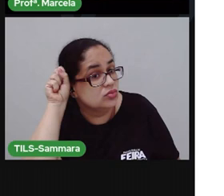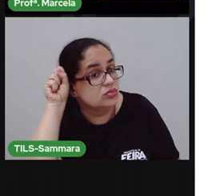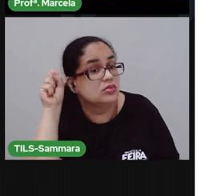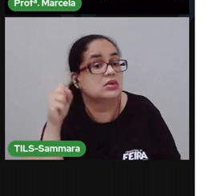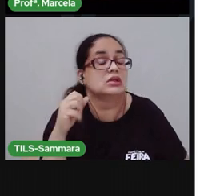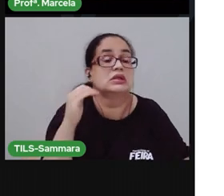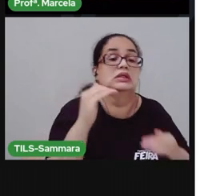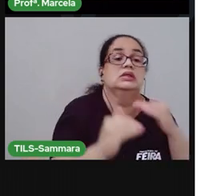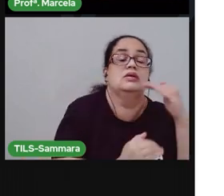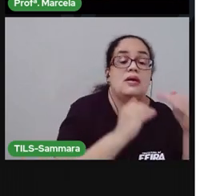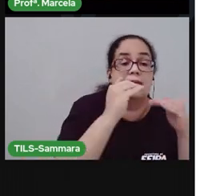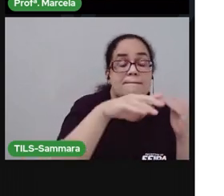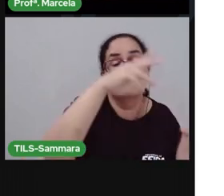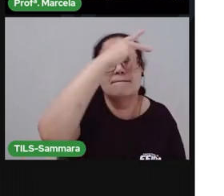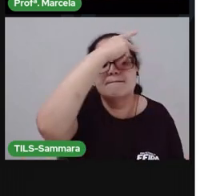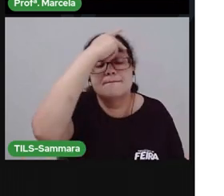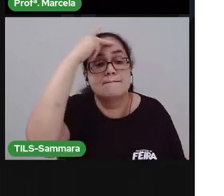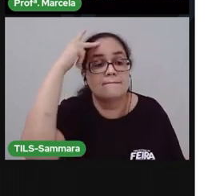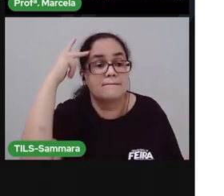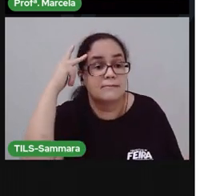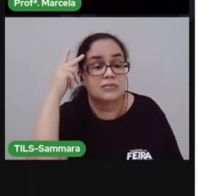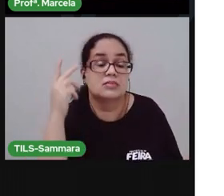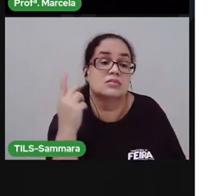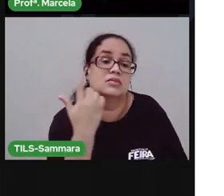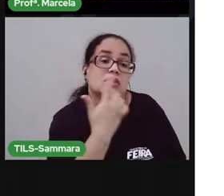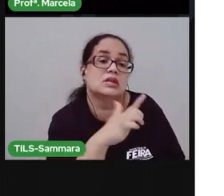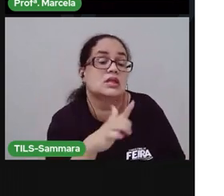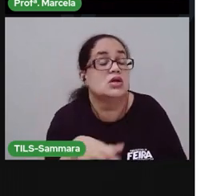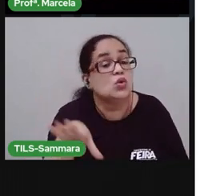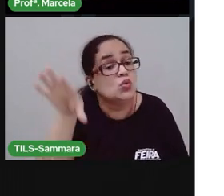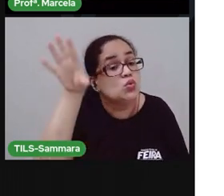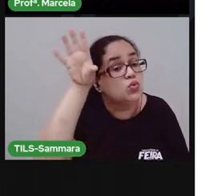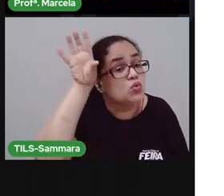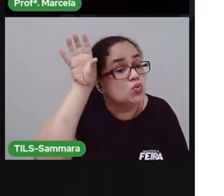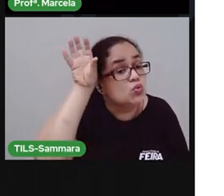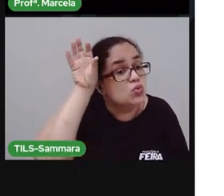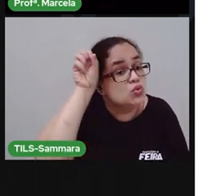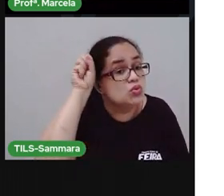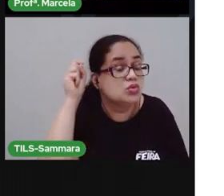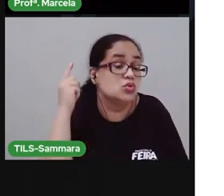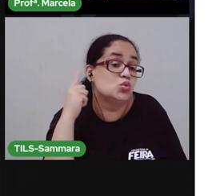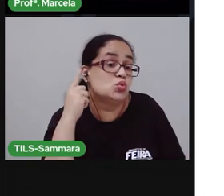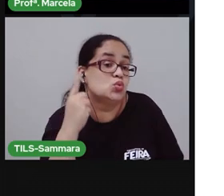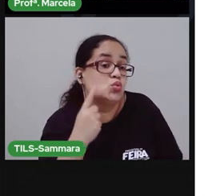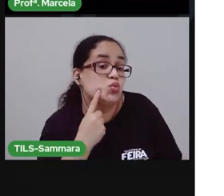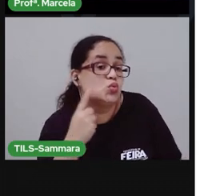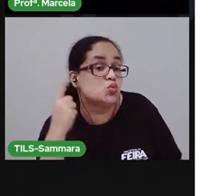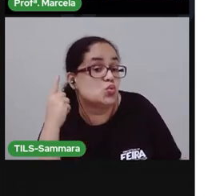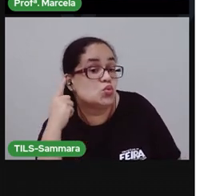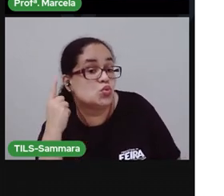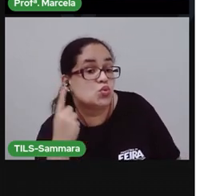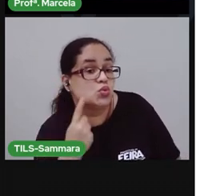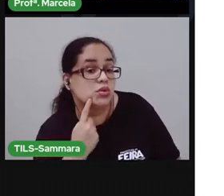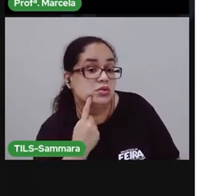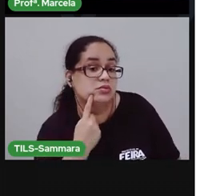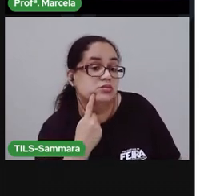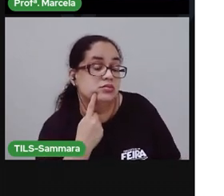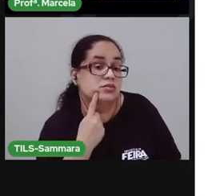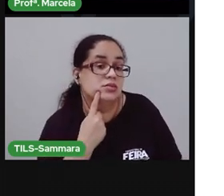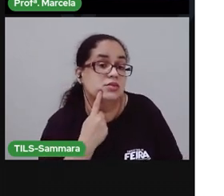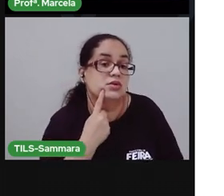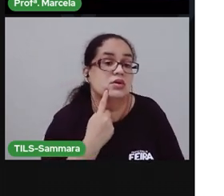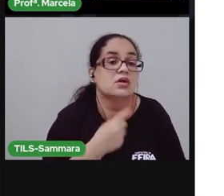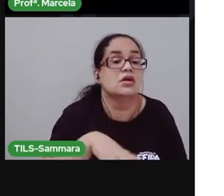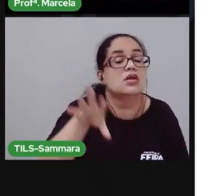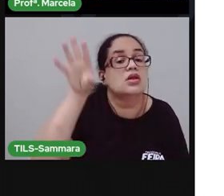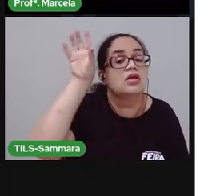desenvolvida. Algumas pessoas não escutam, né? Elas são surdas. E aí, elas têm uma